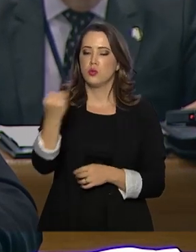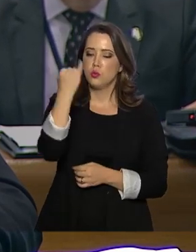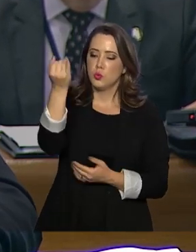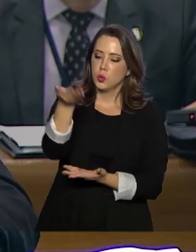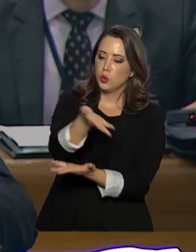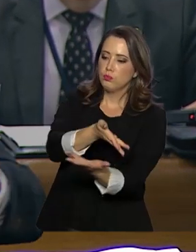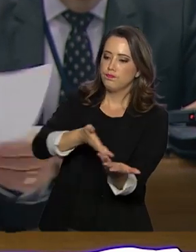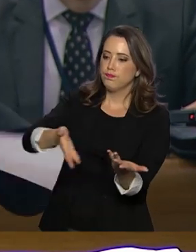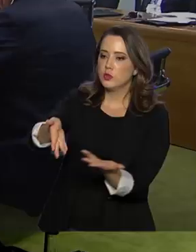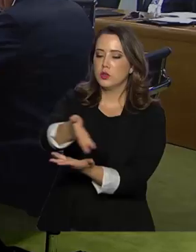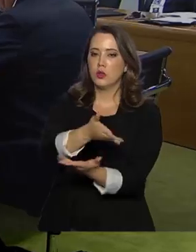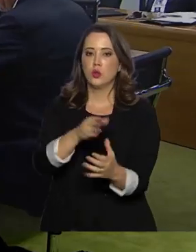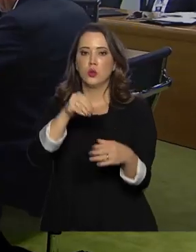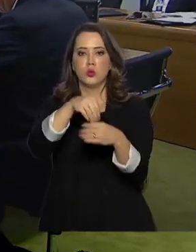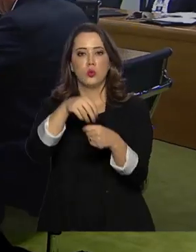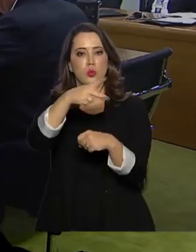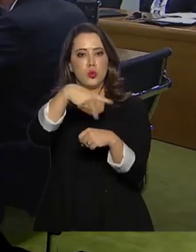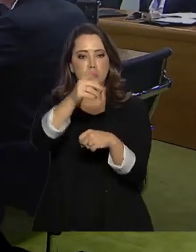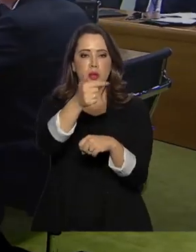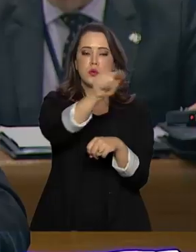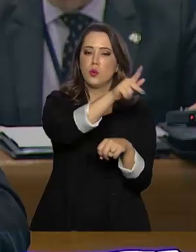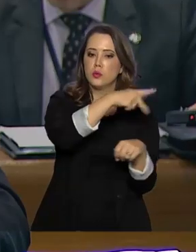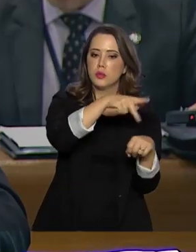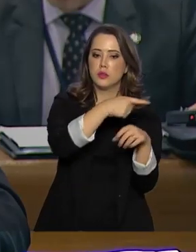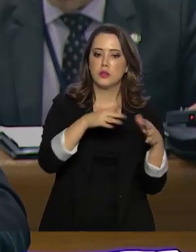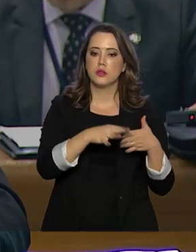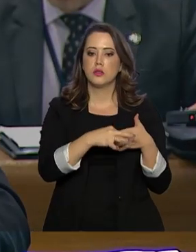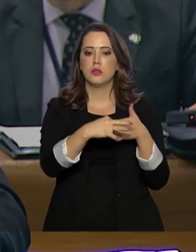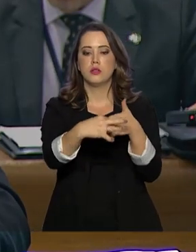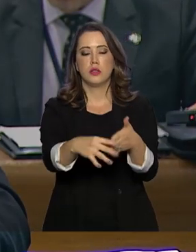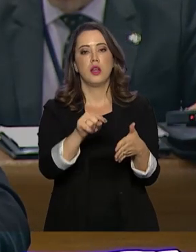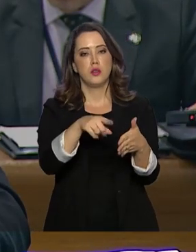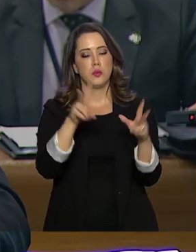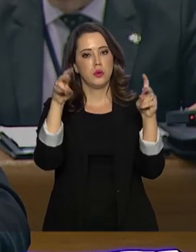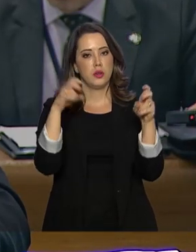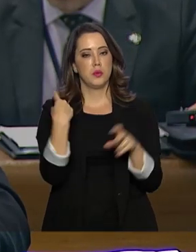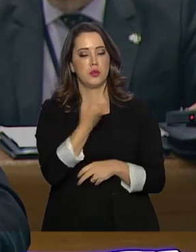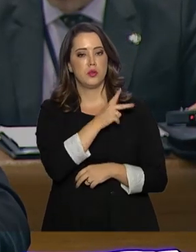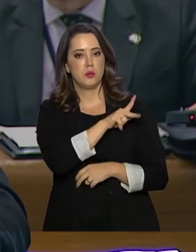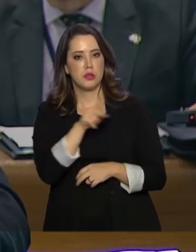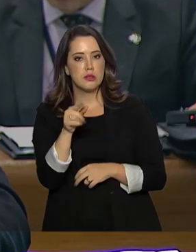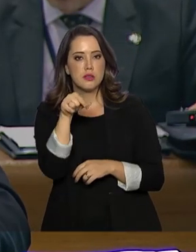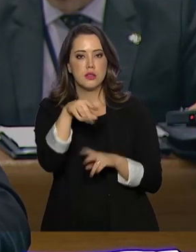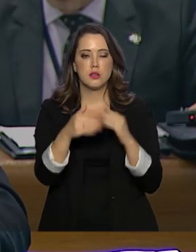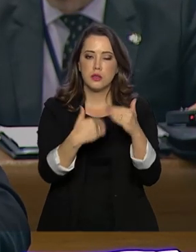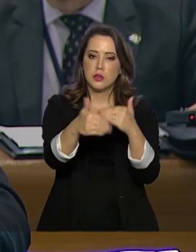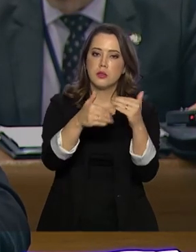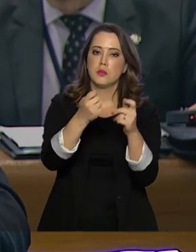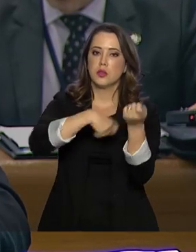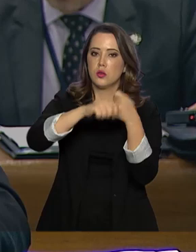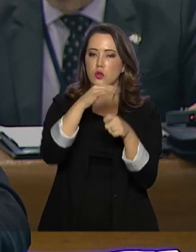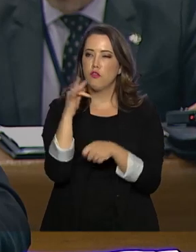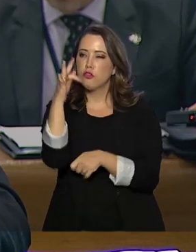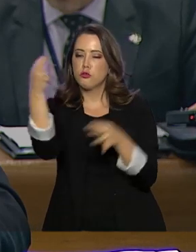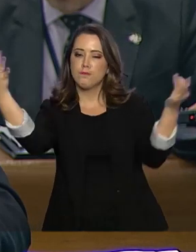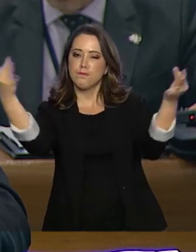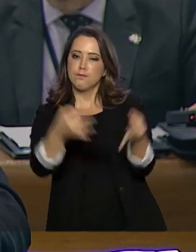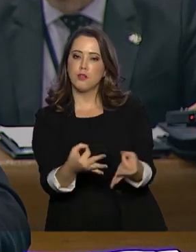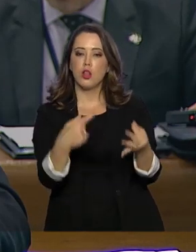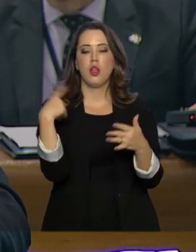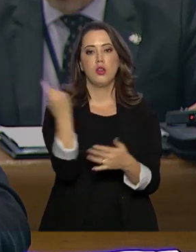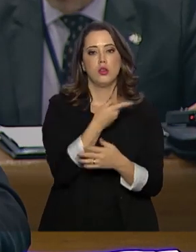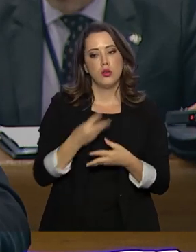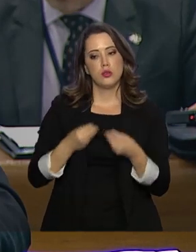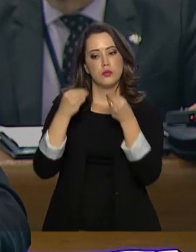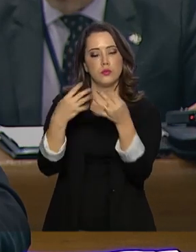cooperação intra-BRICS. Guiados pelo lema de nossa presidência, crescimento econômico para um futuro inovador. Demos